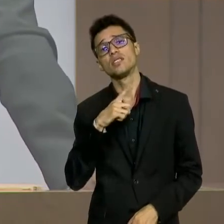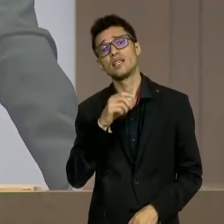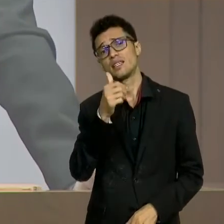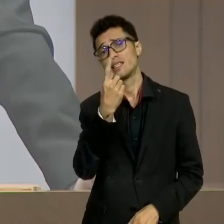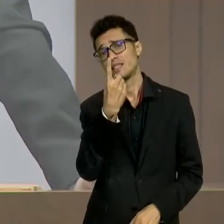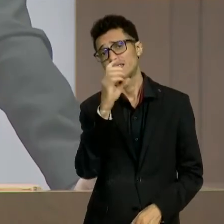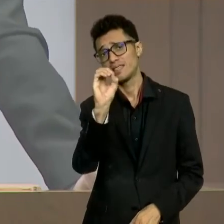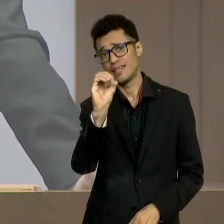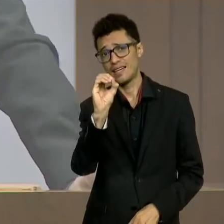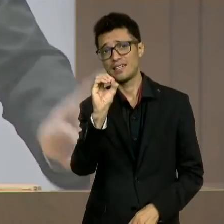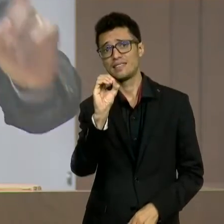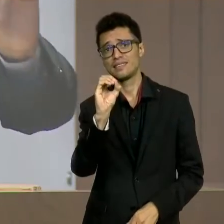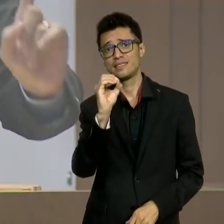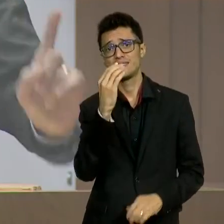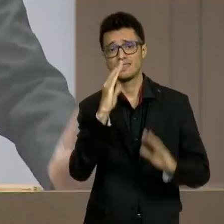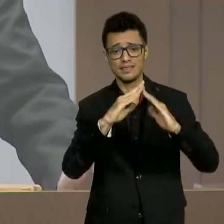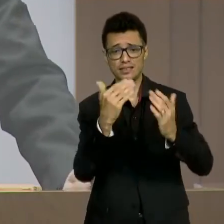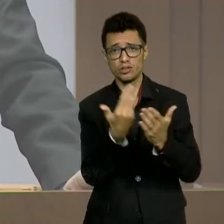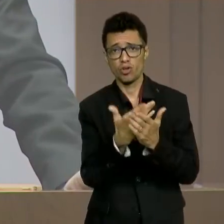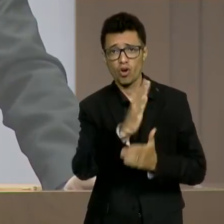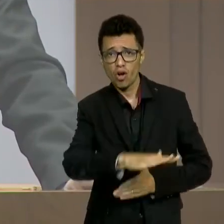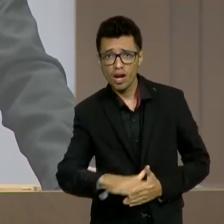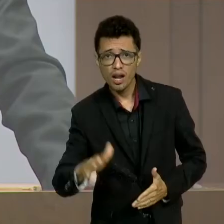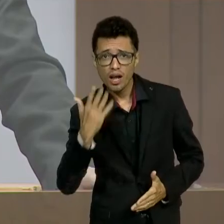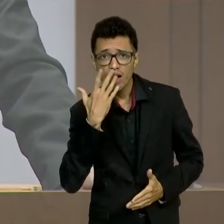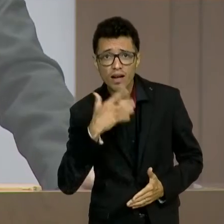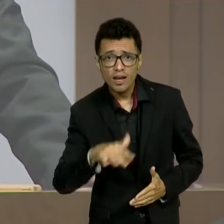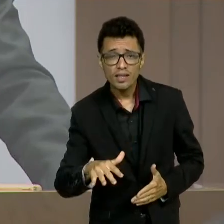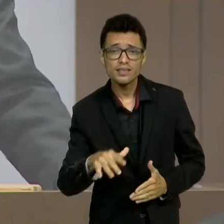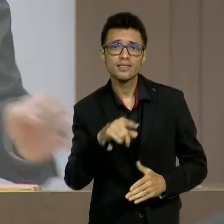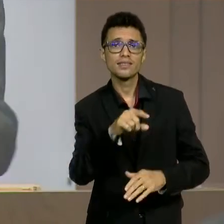paralisadas. 10. 10.